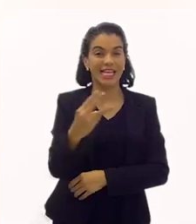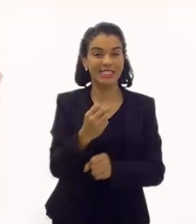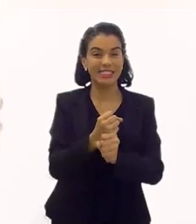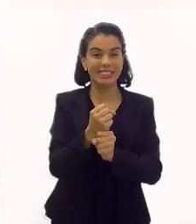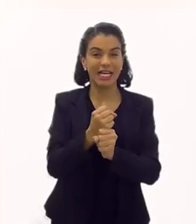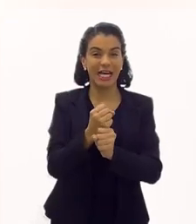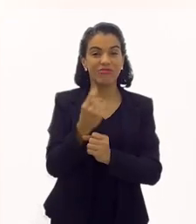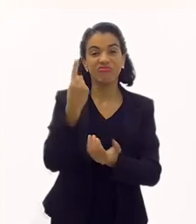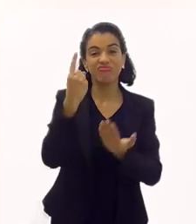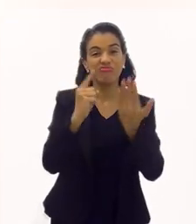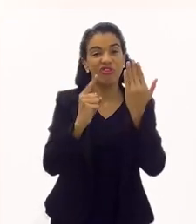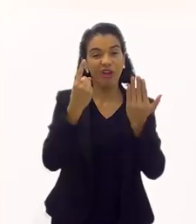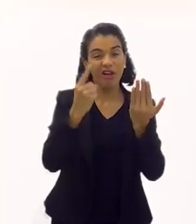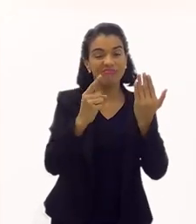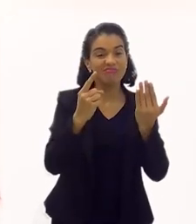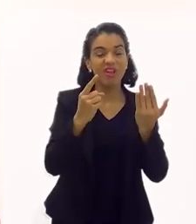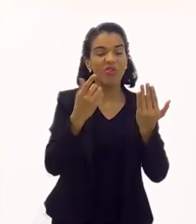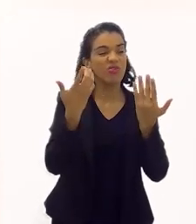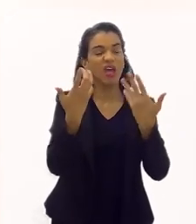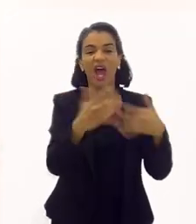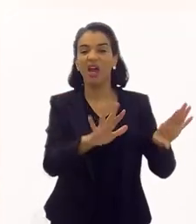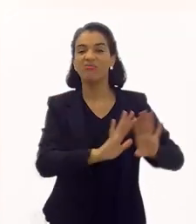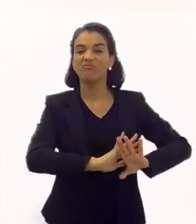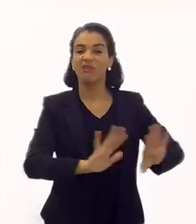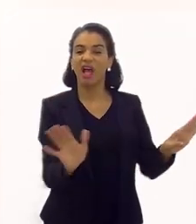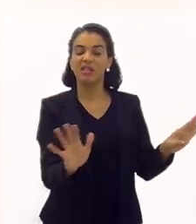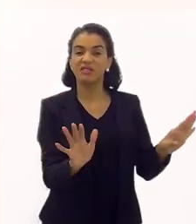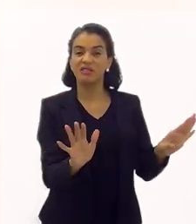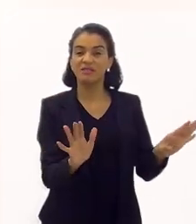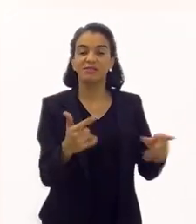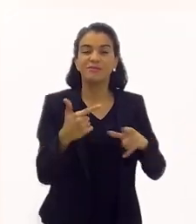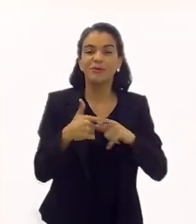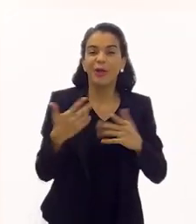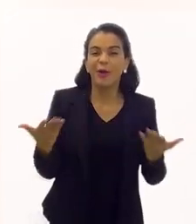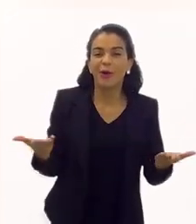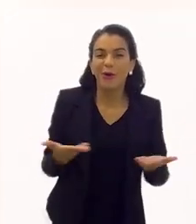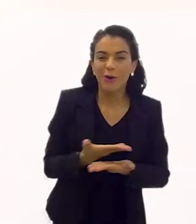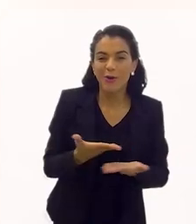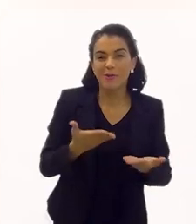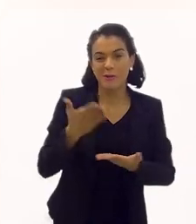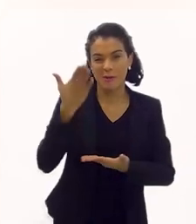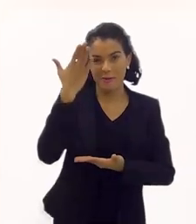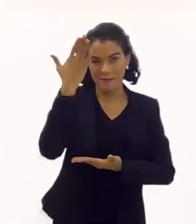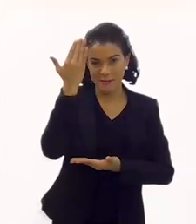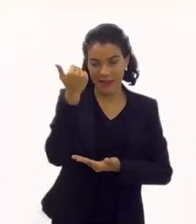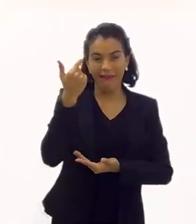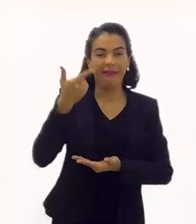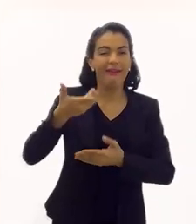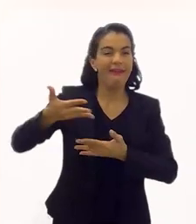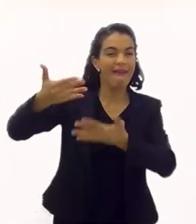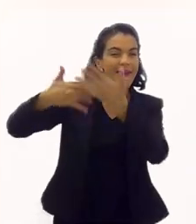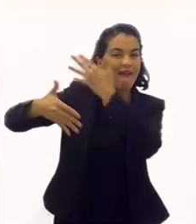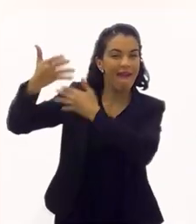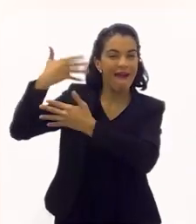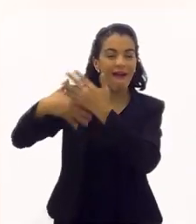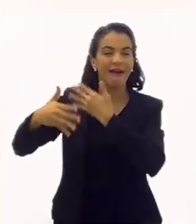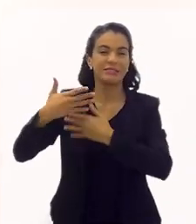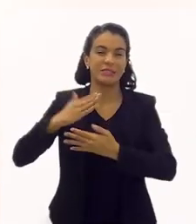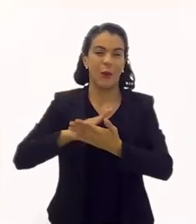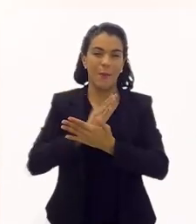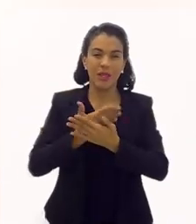há 33 anos no carnaval e não queria fazer mais. Porque hoje eu sei que aquilo que eu dizia que me